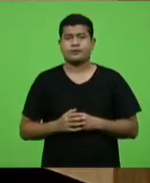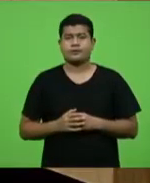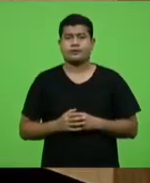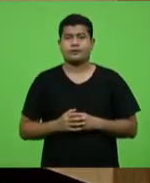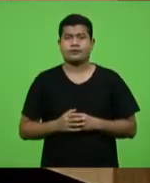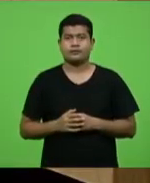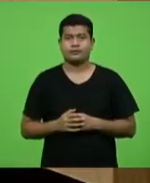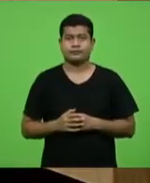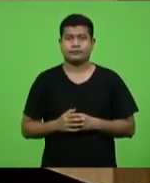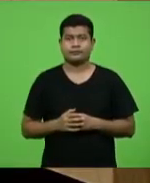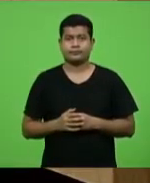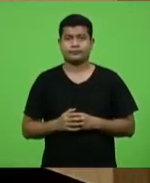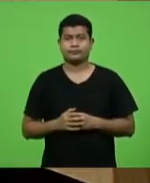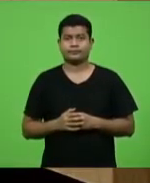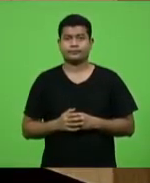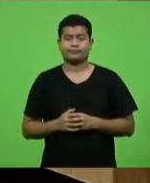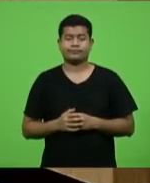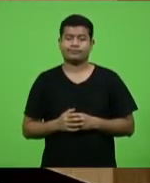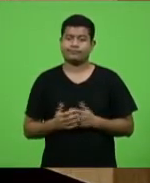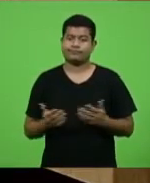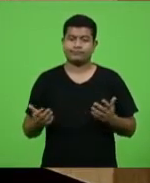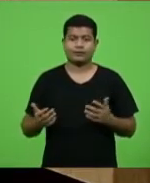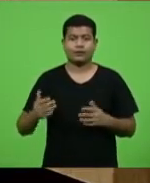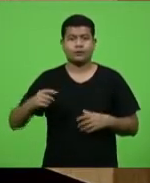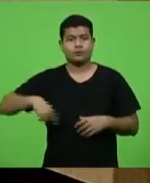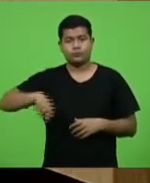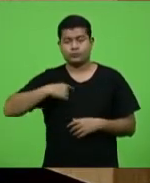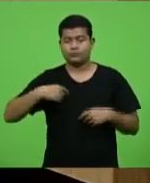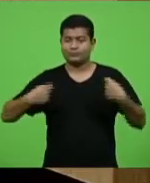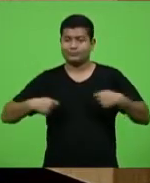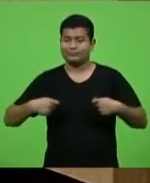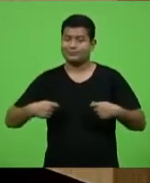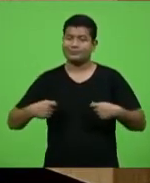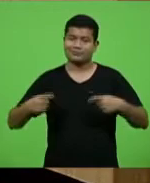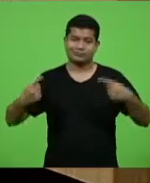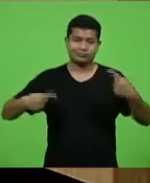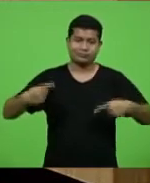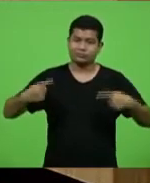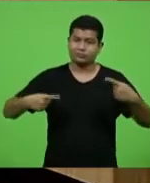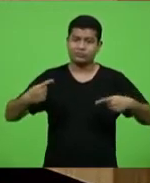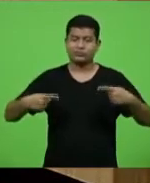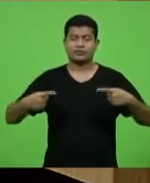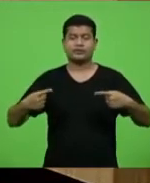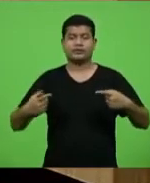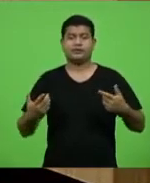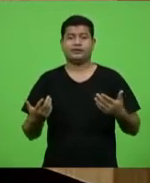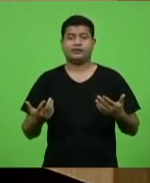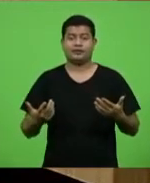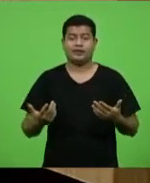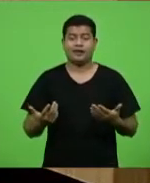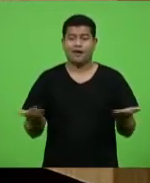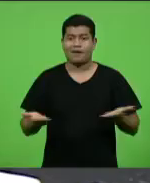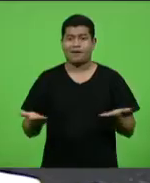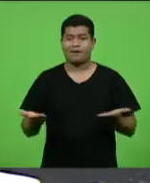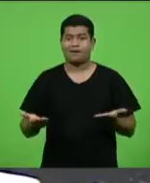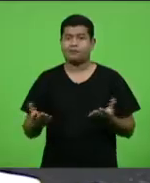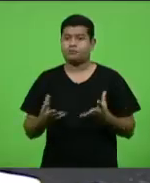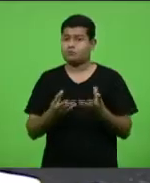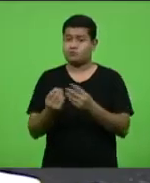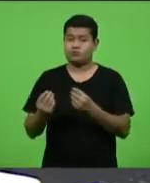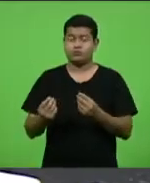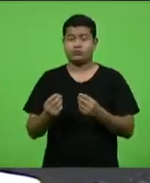Não tem como nós não falarmos dos impactantes números